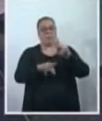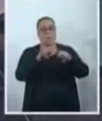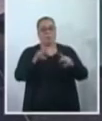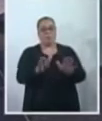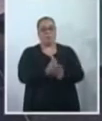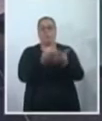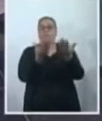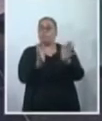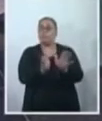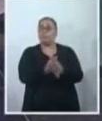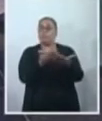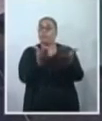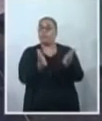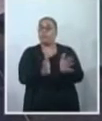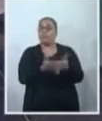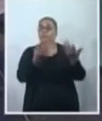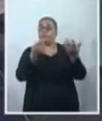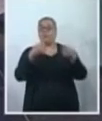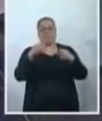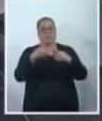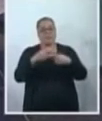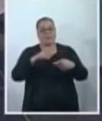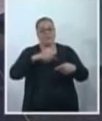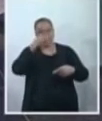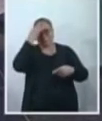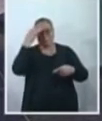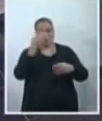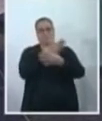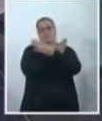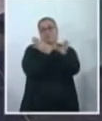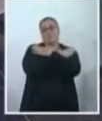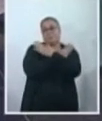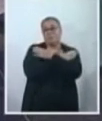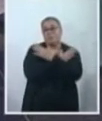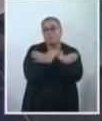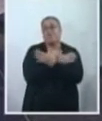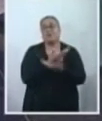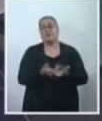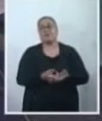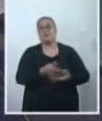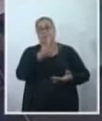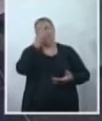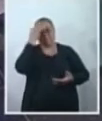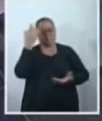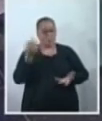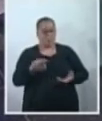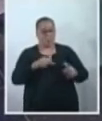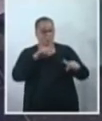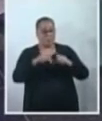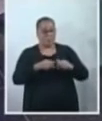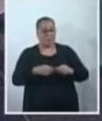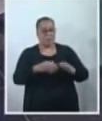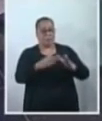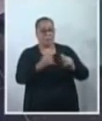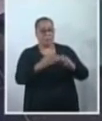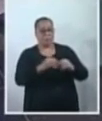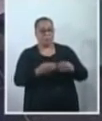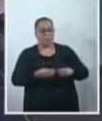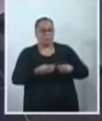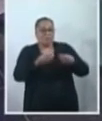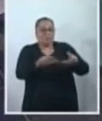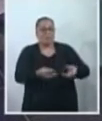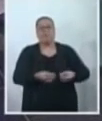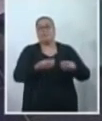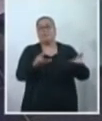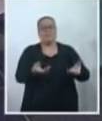As pessoas, muitas pessoas desempregadas, quem está empregado, houve muito pedido de doação, aí, às vezes, isso, a pessoa vai chegando no ponto que